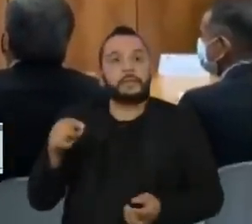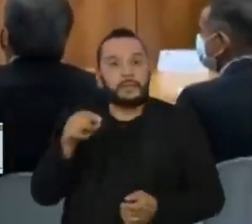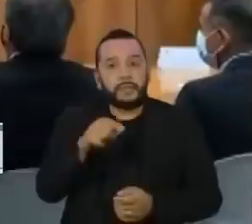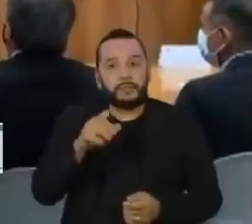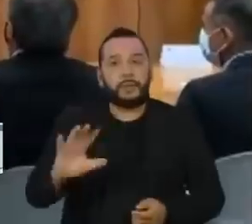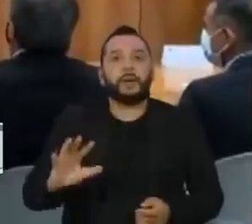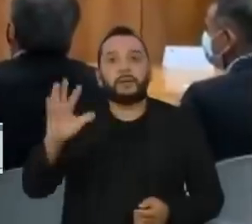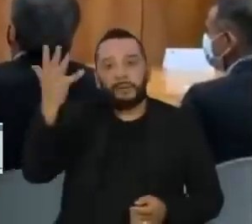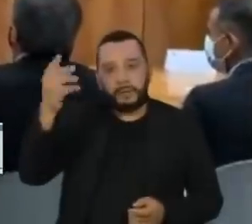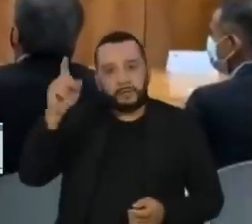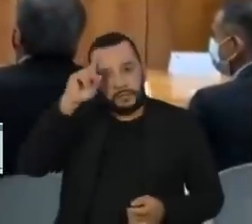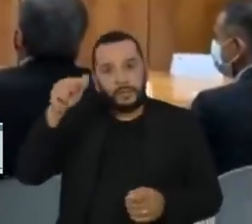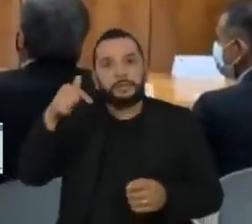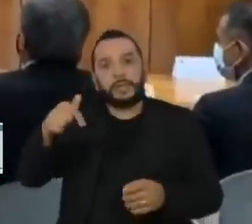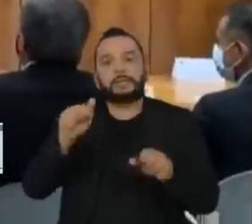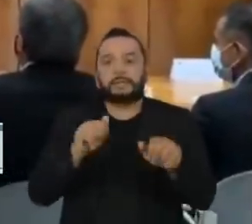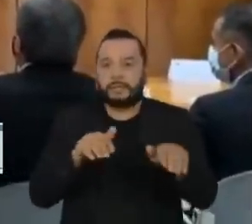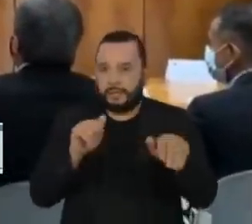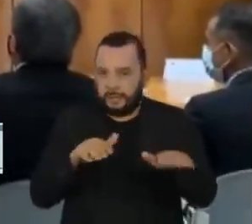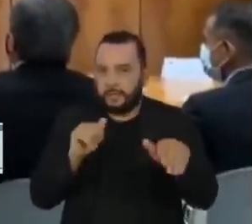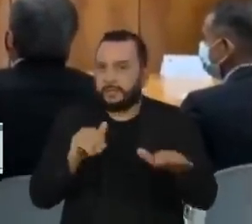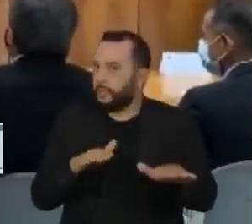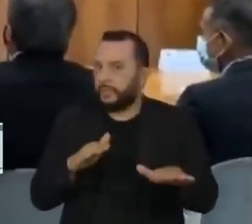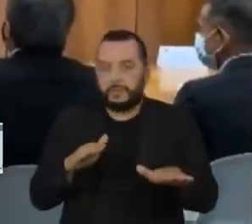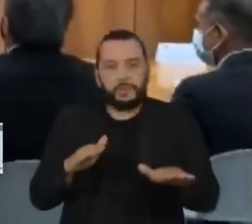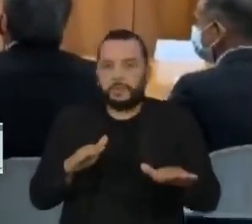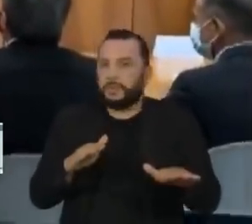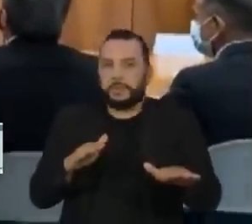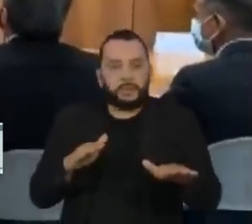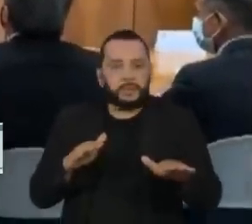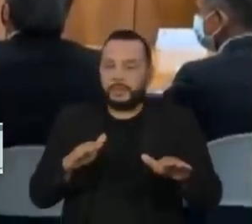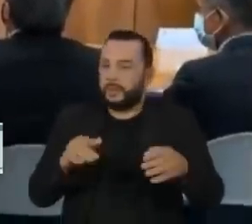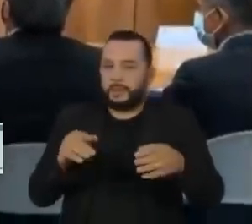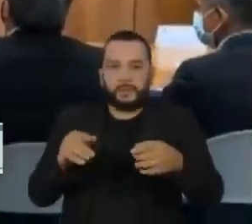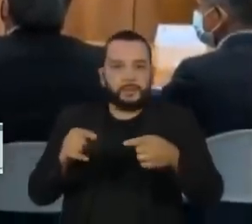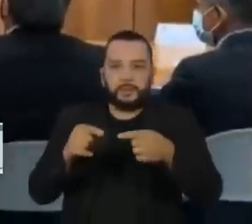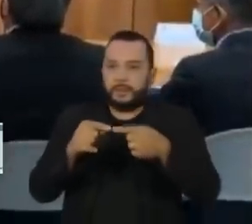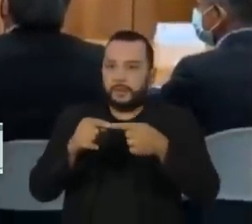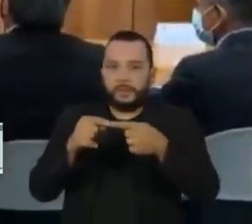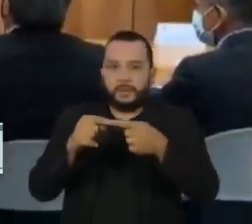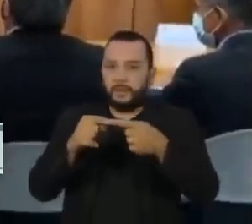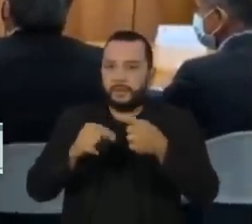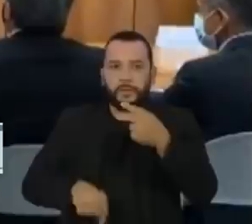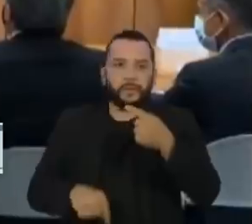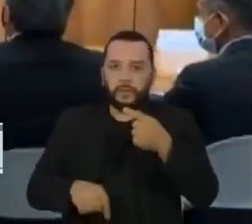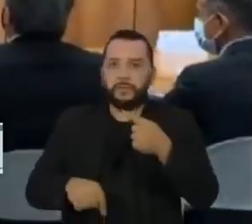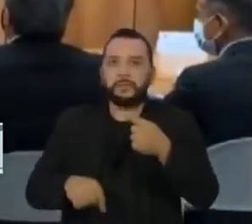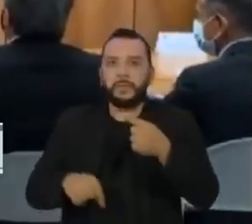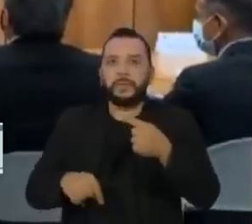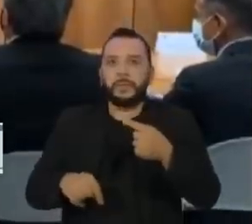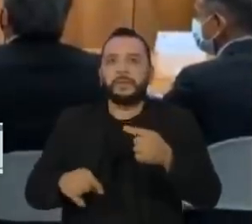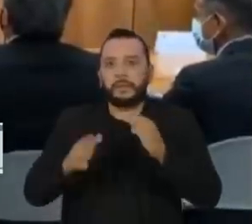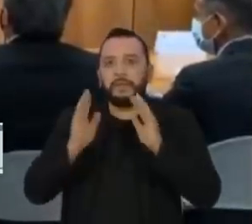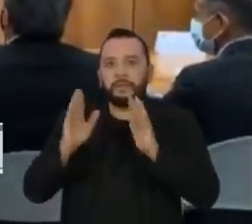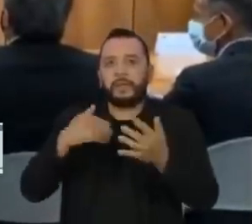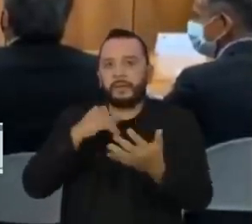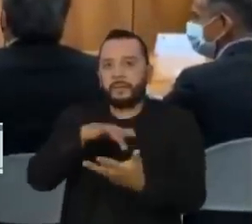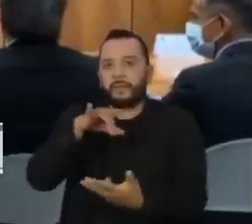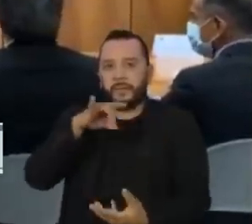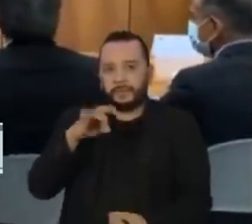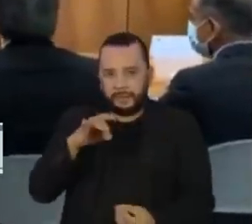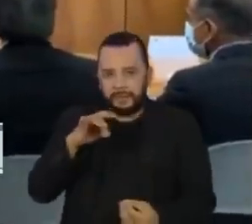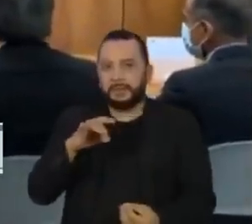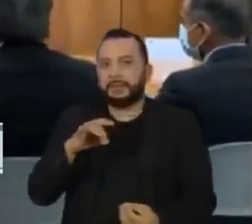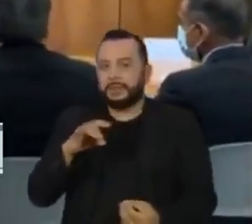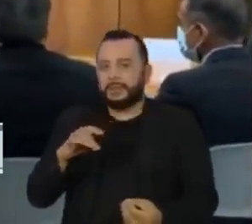anunciando com a sede de setembro não se insere nas fronteiras legítimas da democracia.